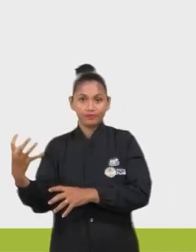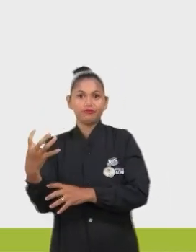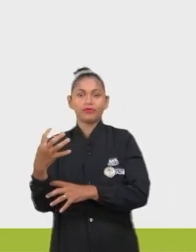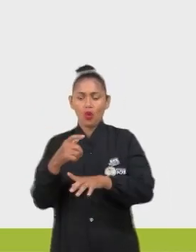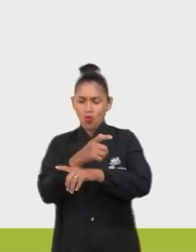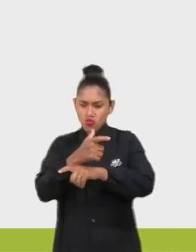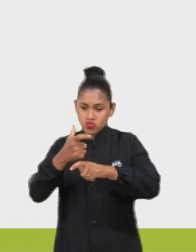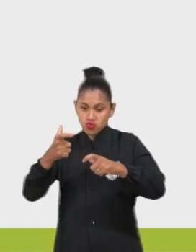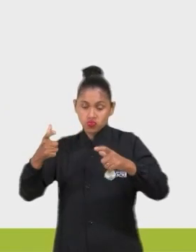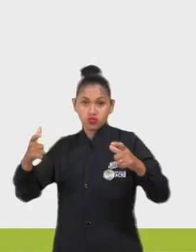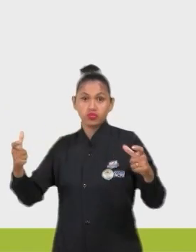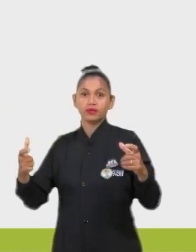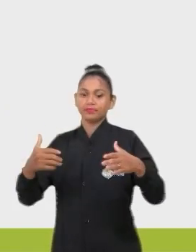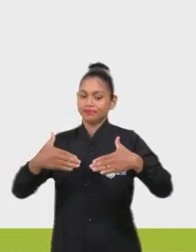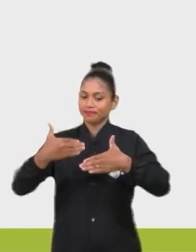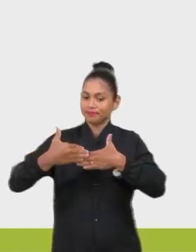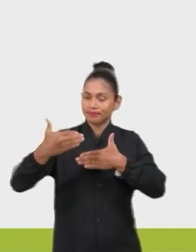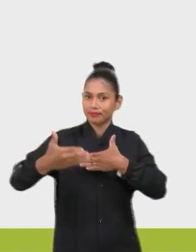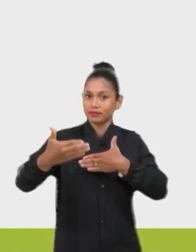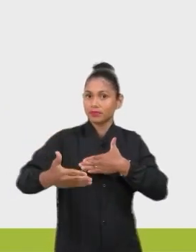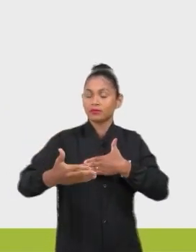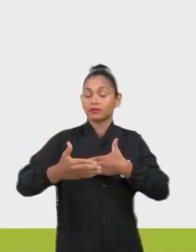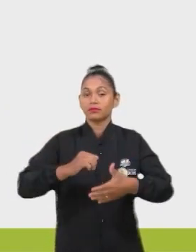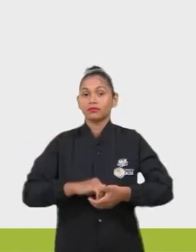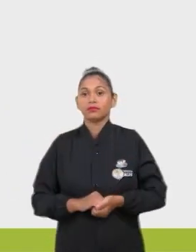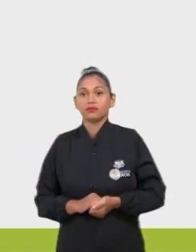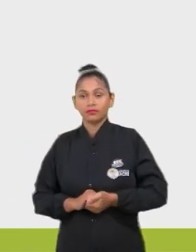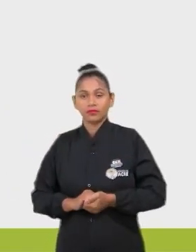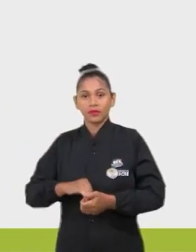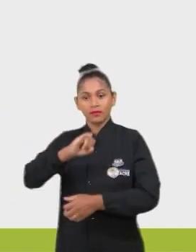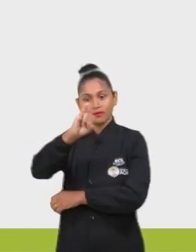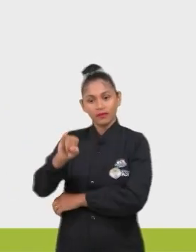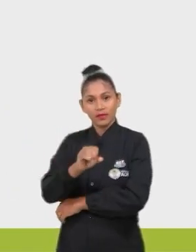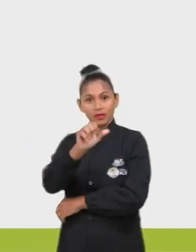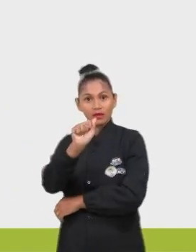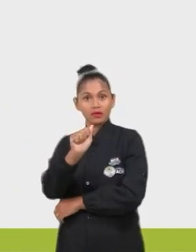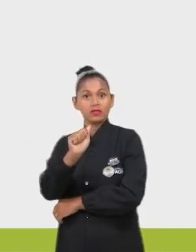aumentador desse processo. A jaqueira, olha a jaqueira aí.